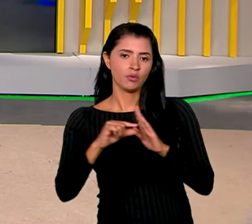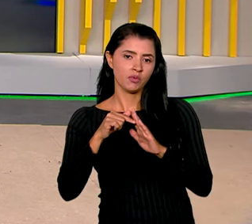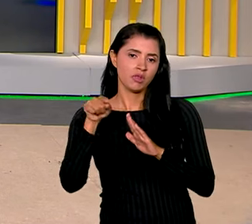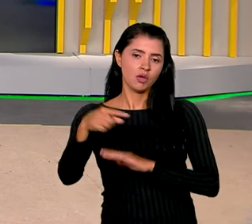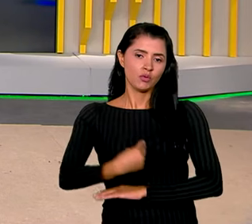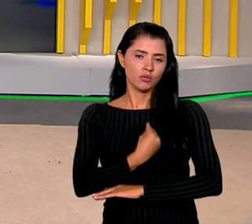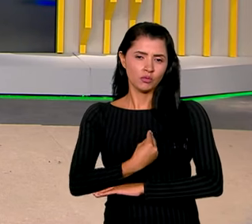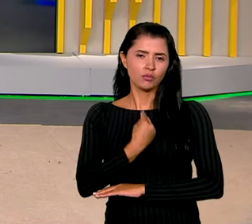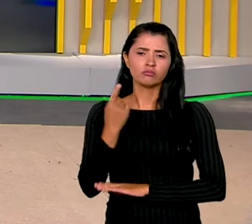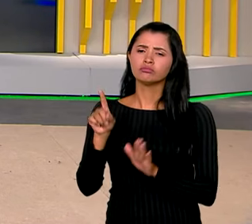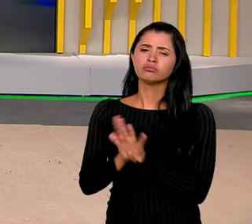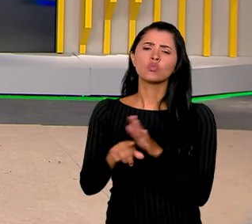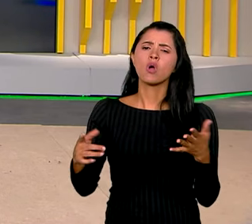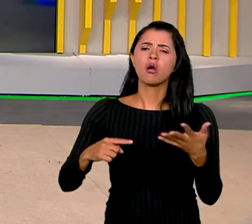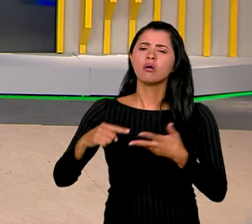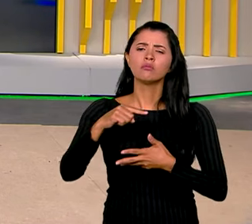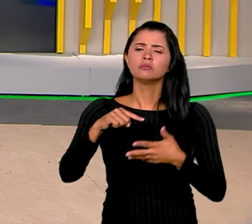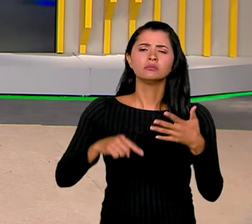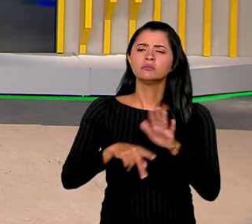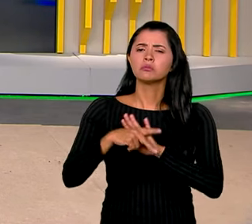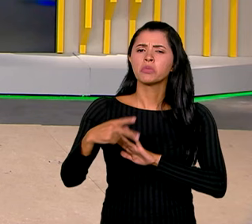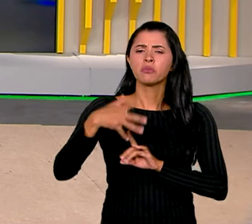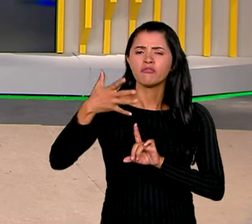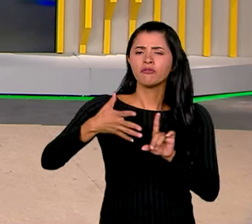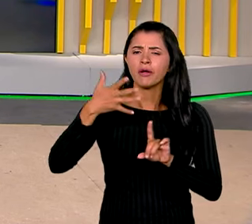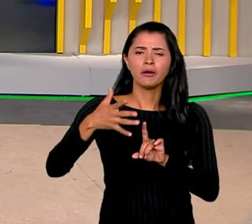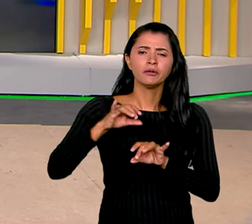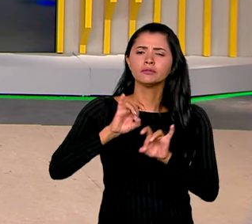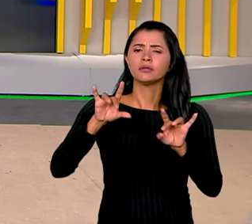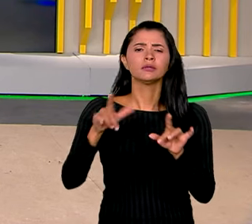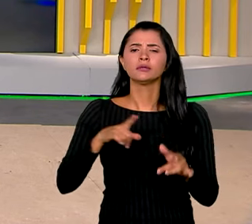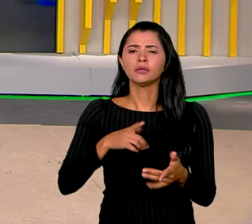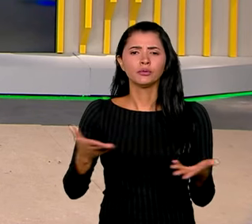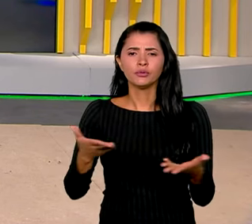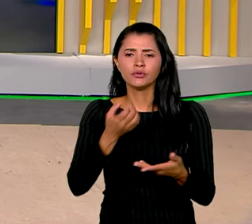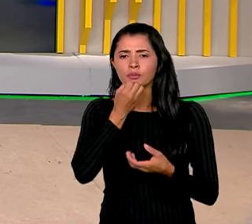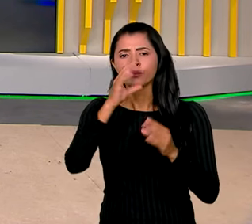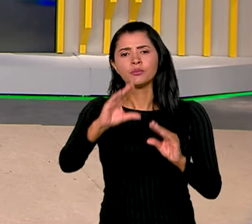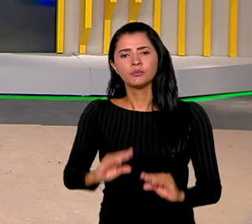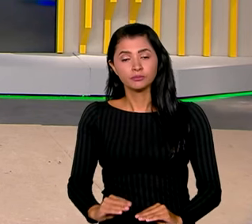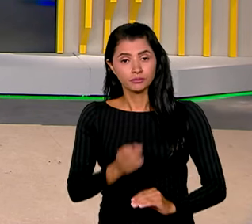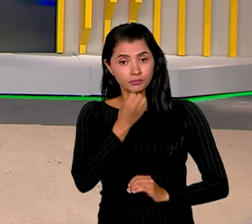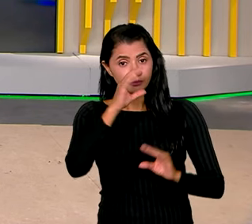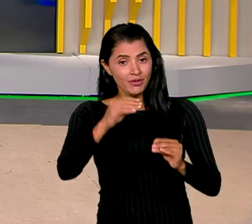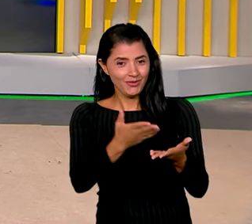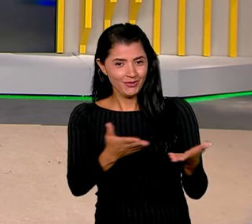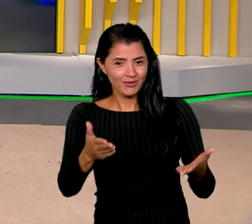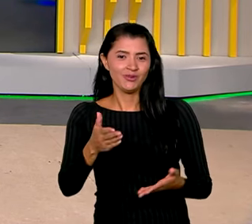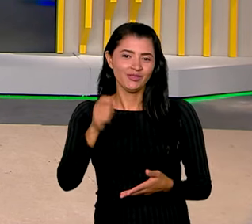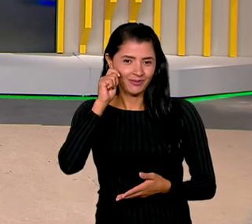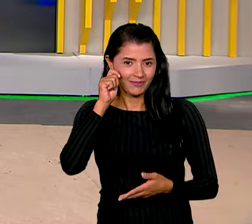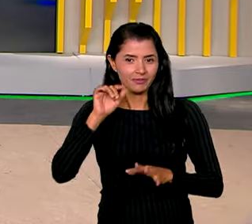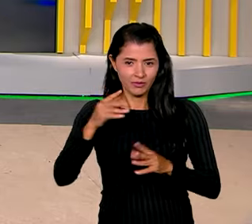Planalto. Pablo, quais os principais destaques dessa fala do presidente no discurso? Boa noite. Boa noite, Ana. Boa noite a você que nos